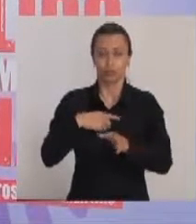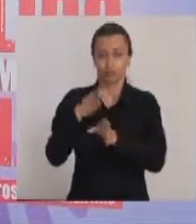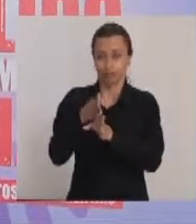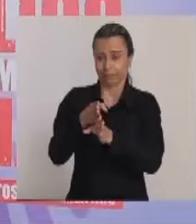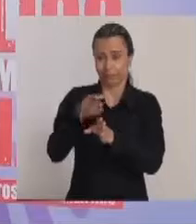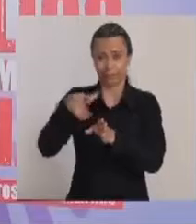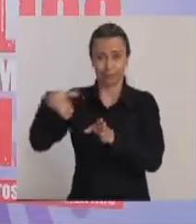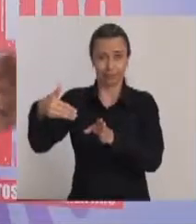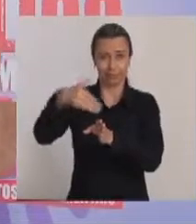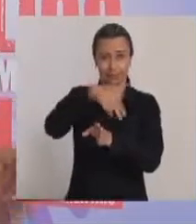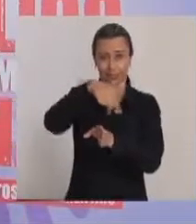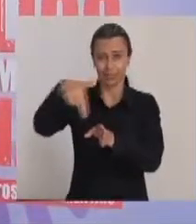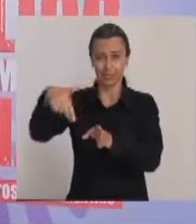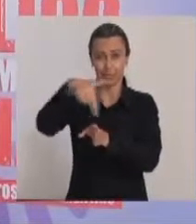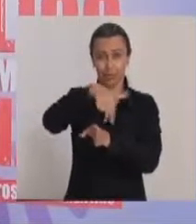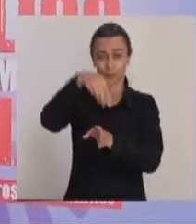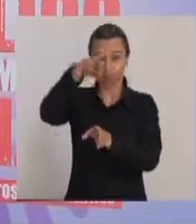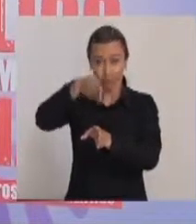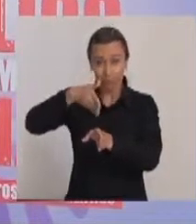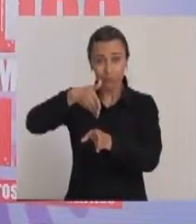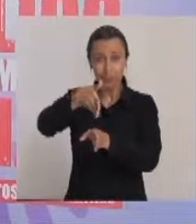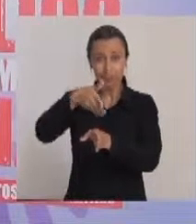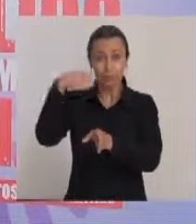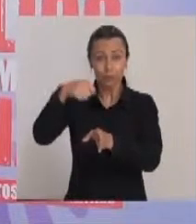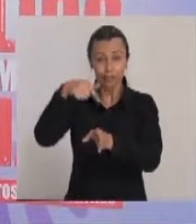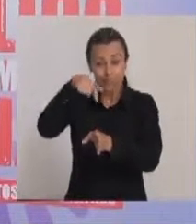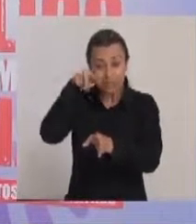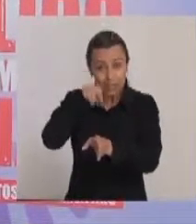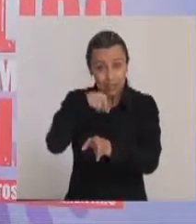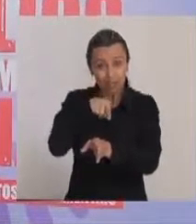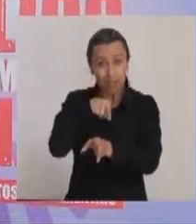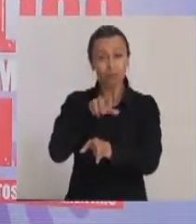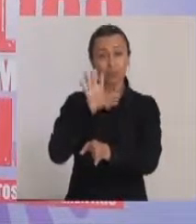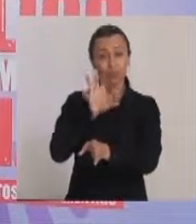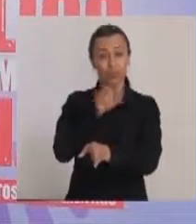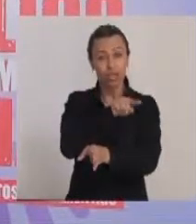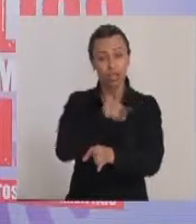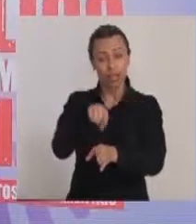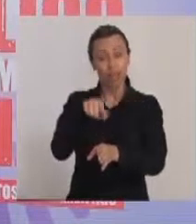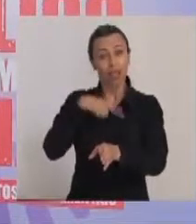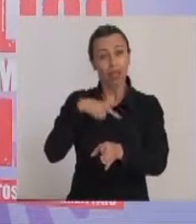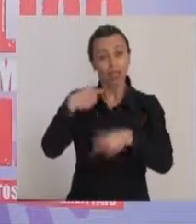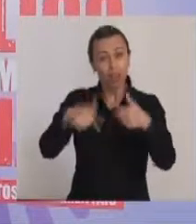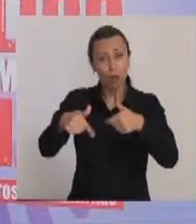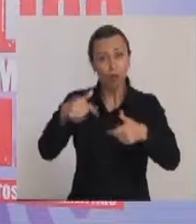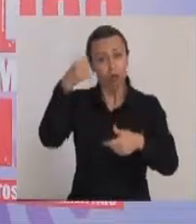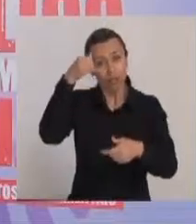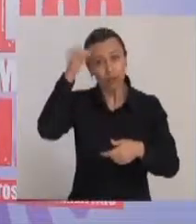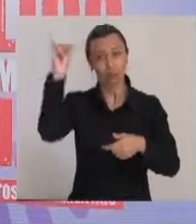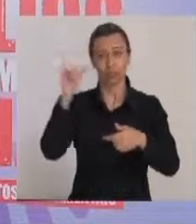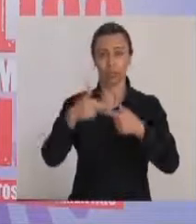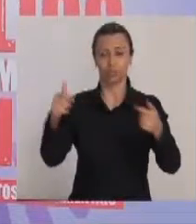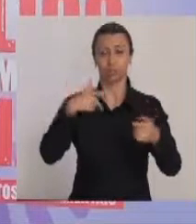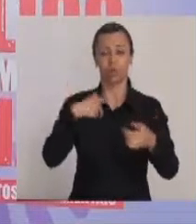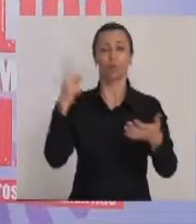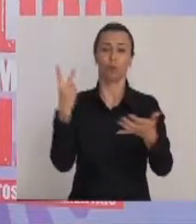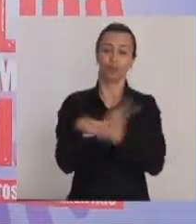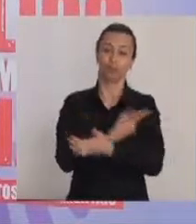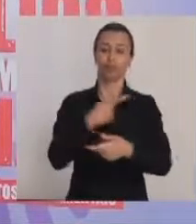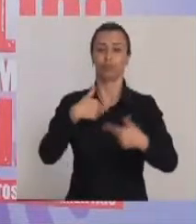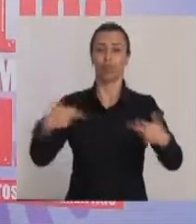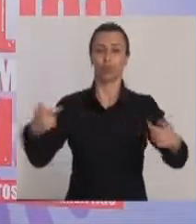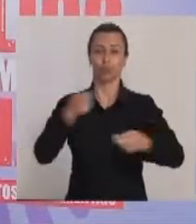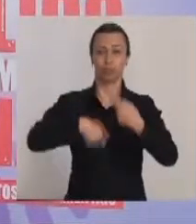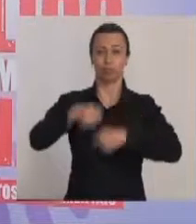entre a origem e o destino, ali é o meio do caminho onde precisa ações de prevenção